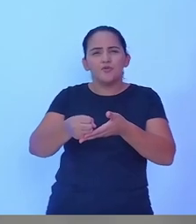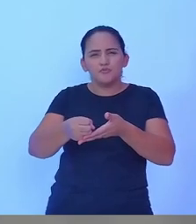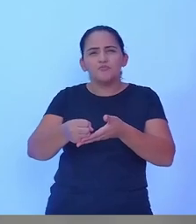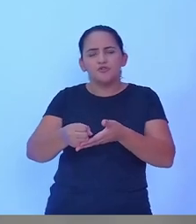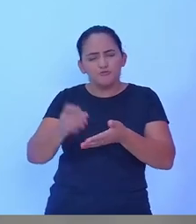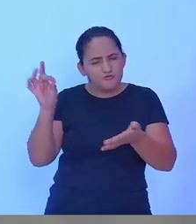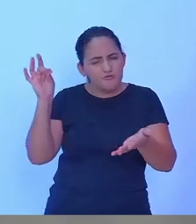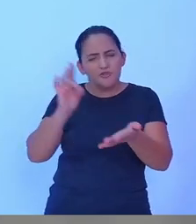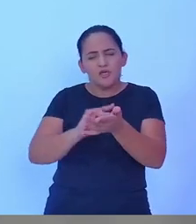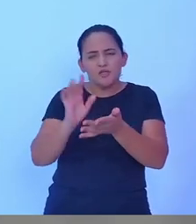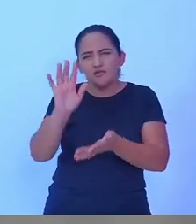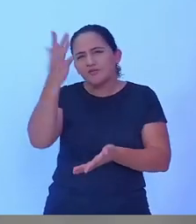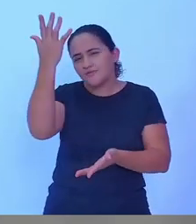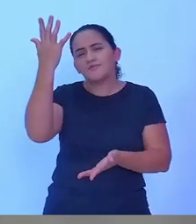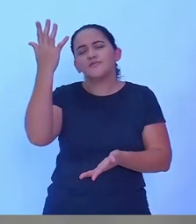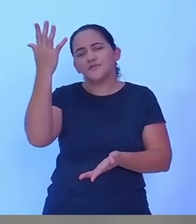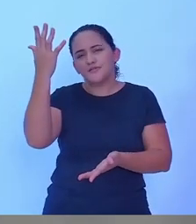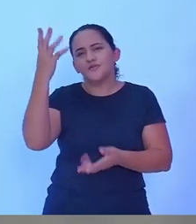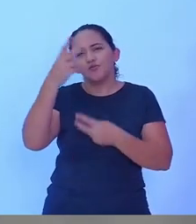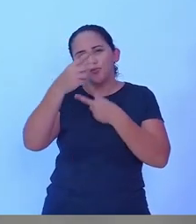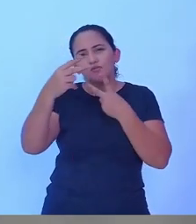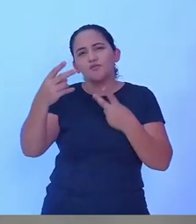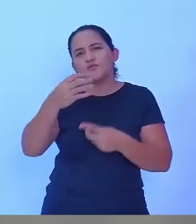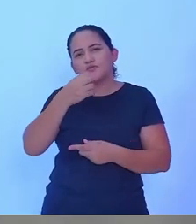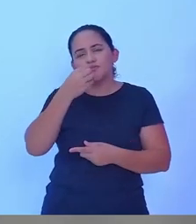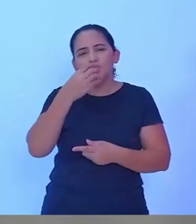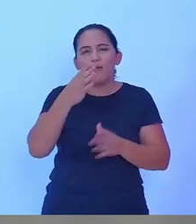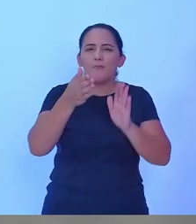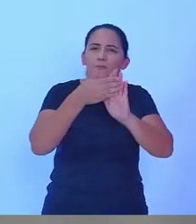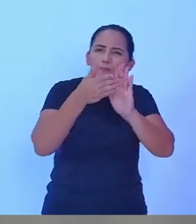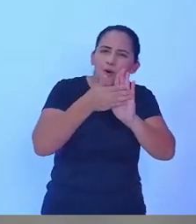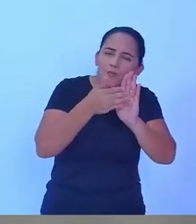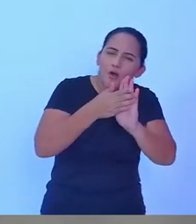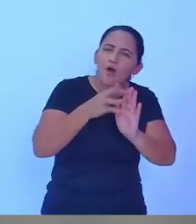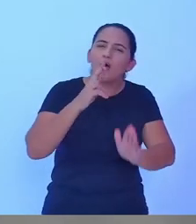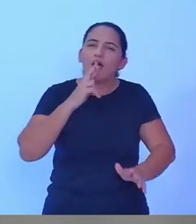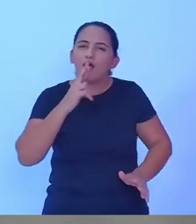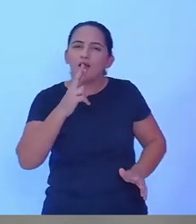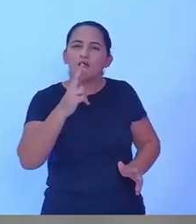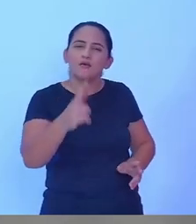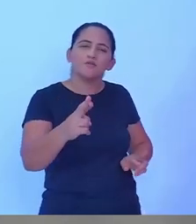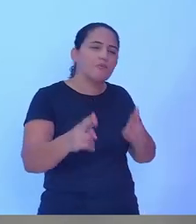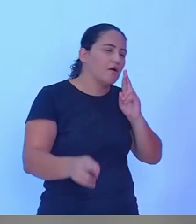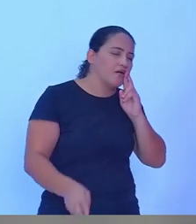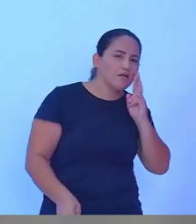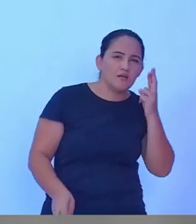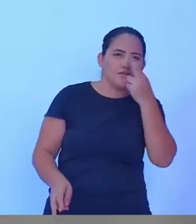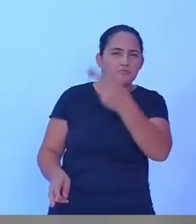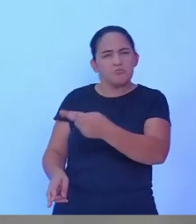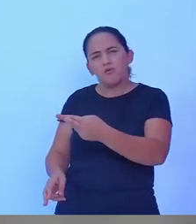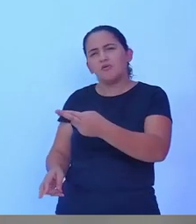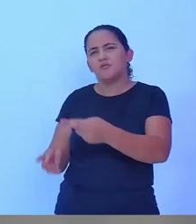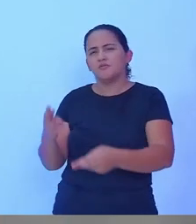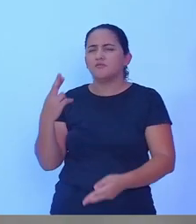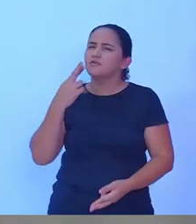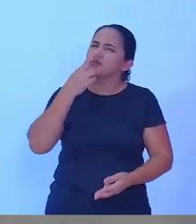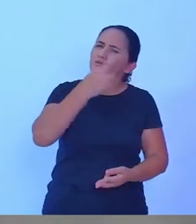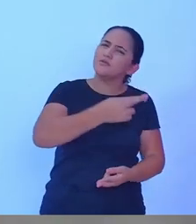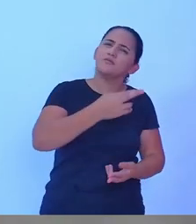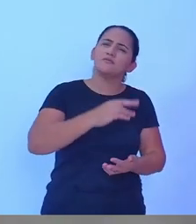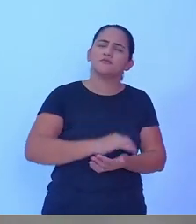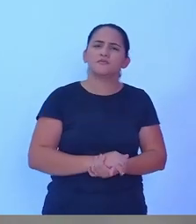acontecer as coisas boas propostas respostas triplicas e réplicas enfim